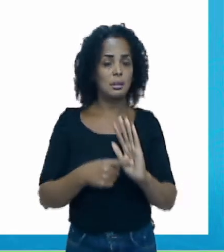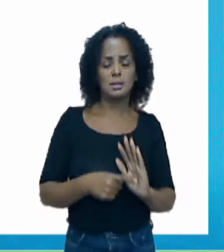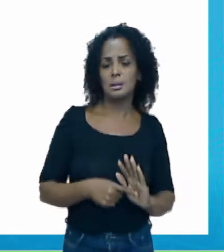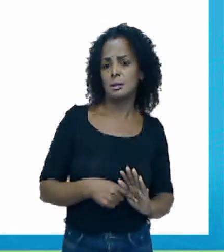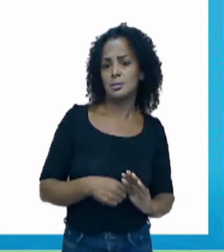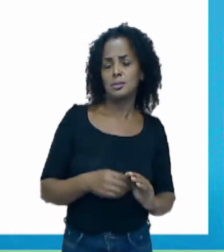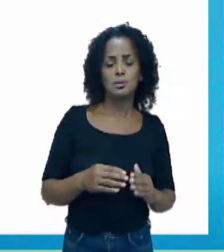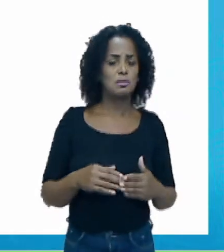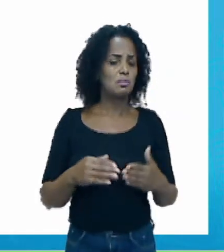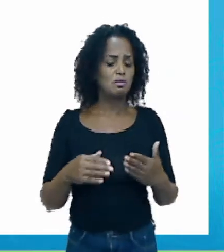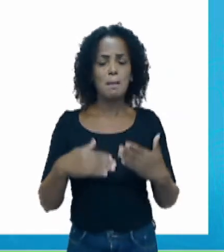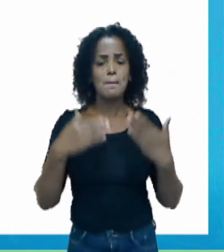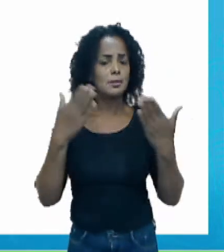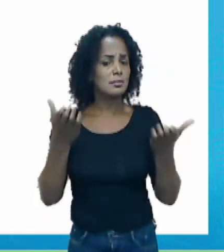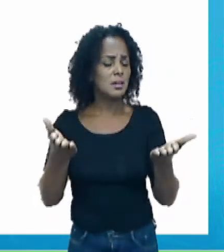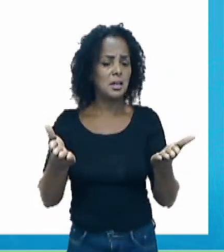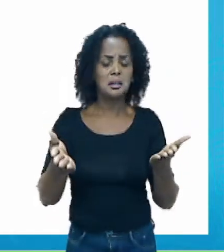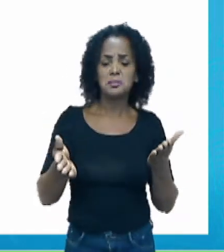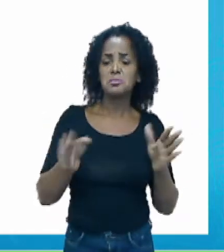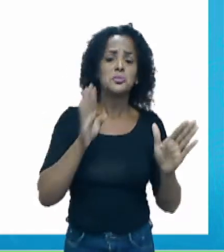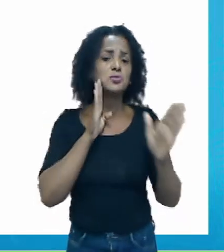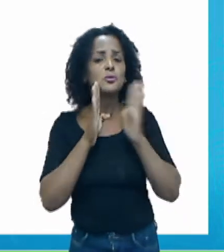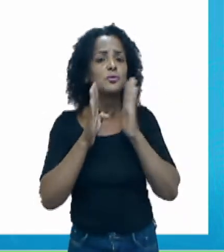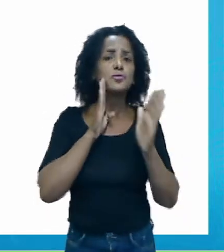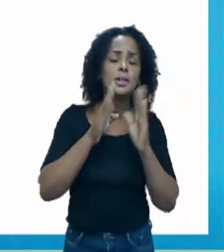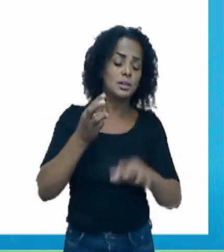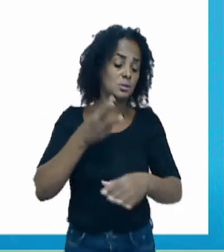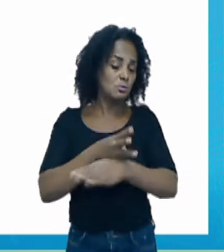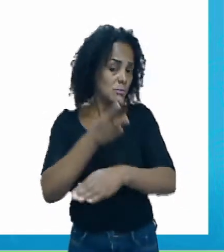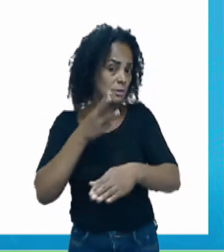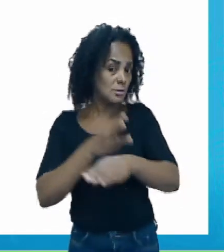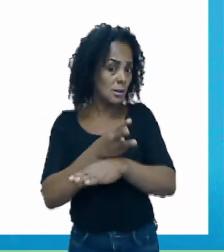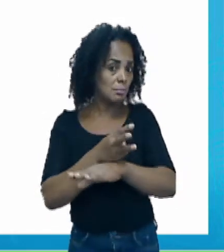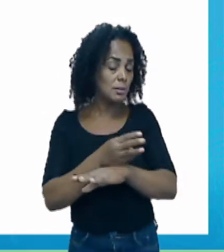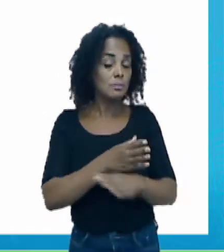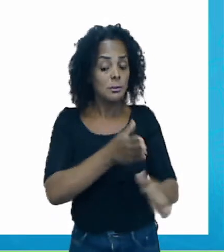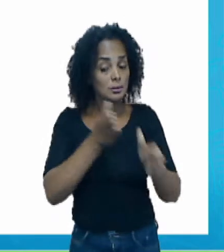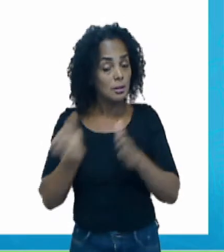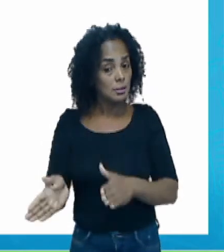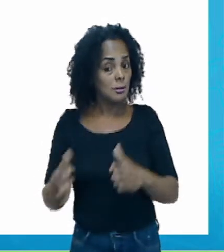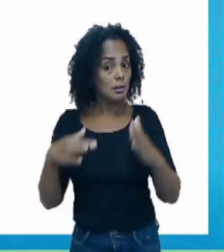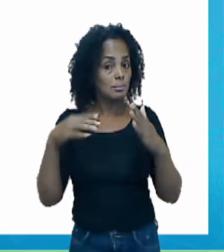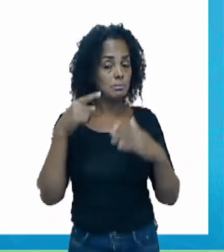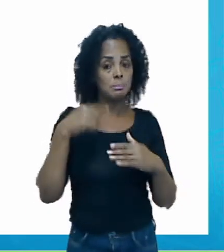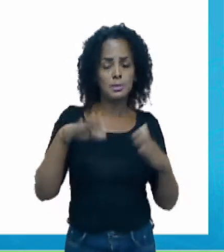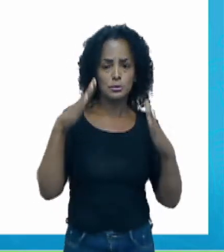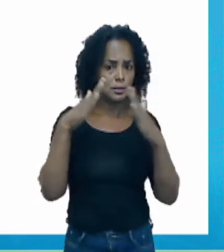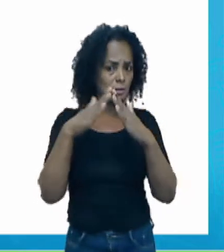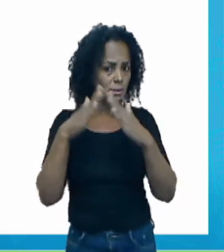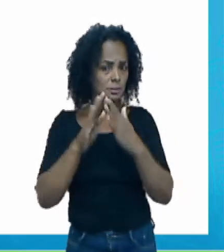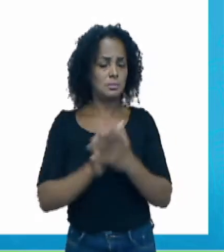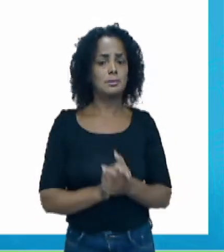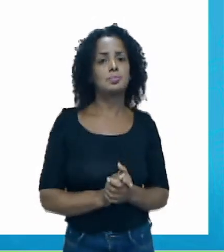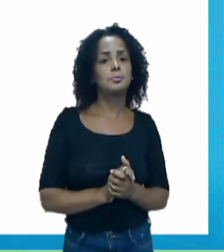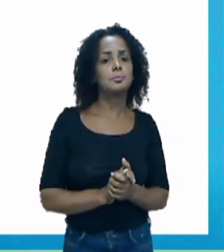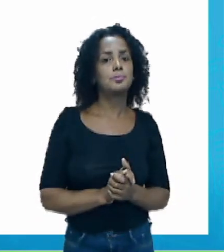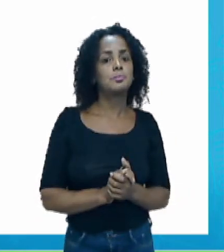Face, ou no WhatsApp, eu não sei como vai ser, que vai chegar até você o horário da nossa aula.